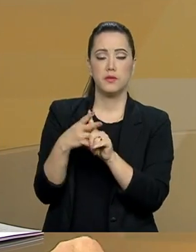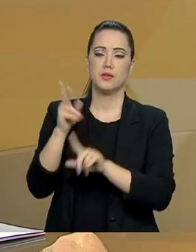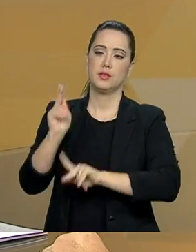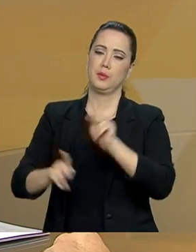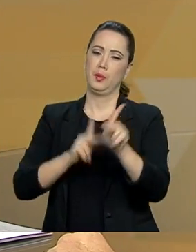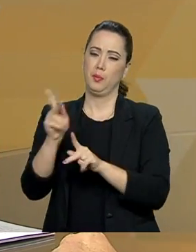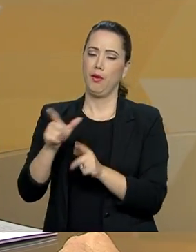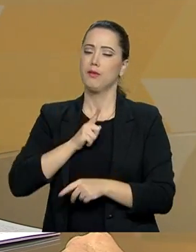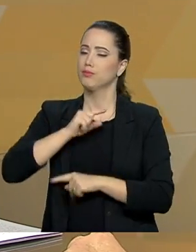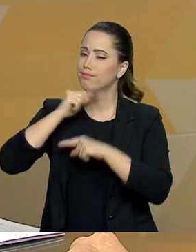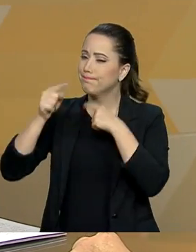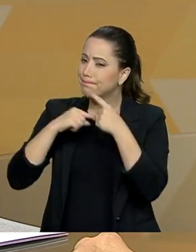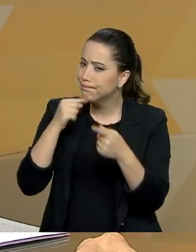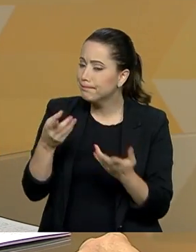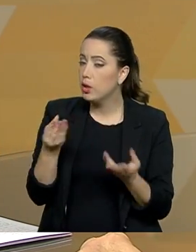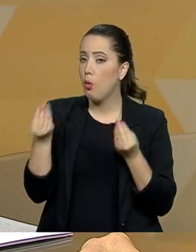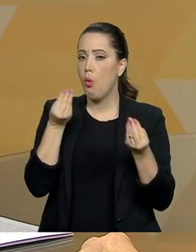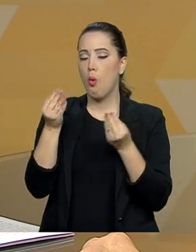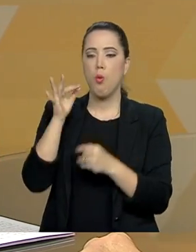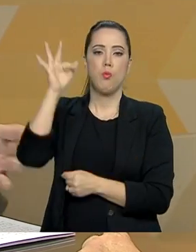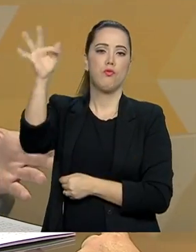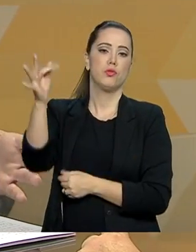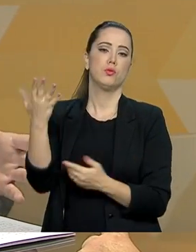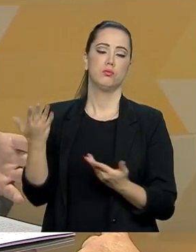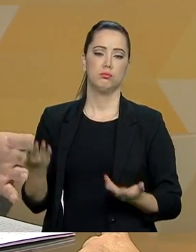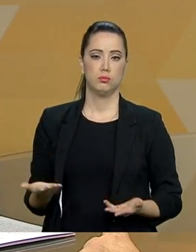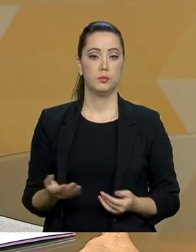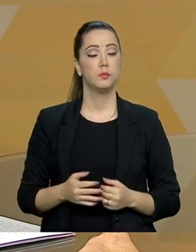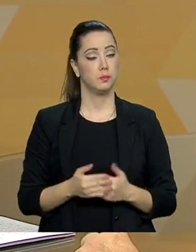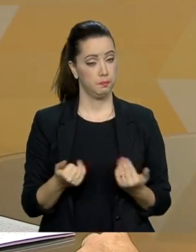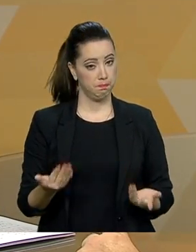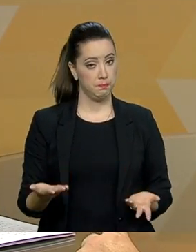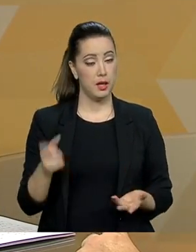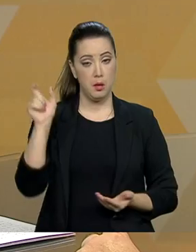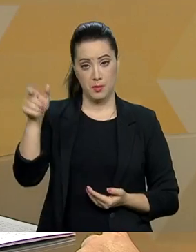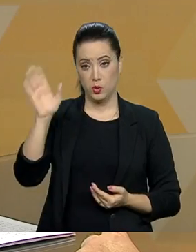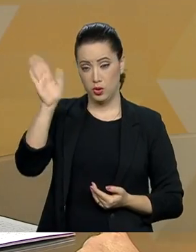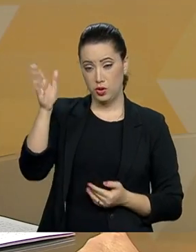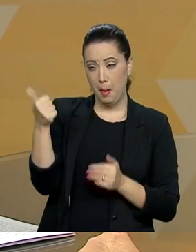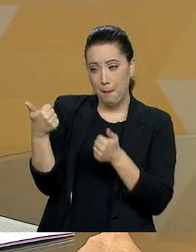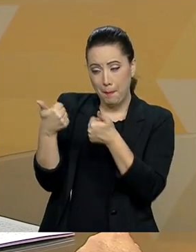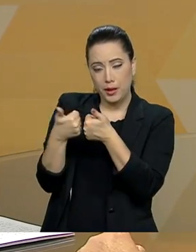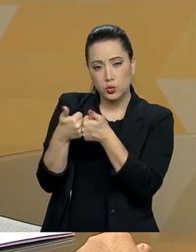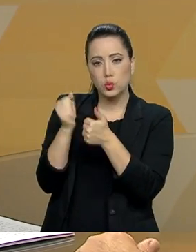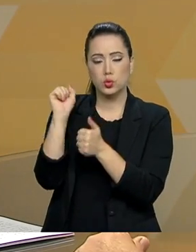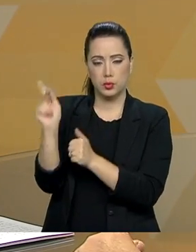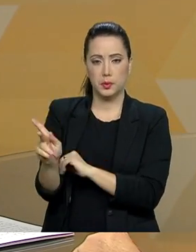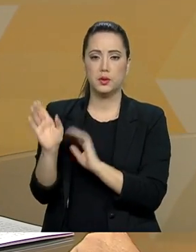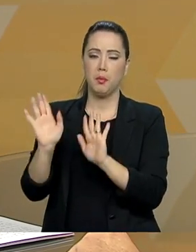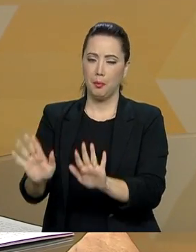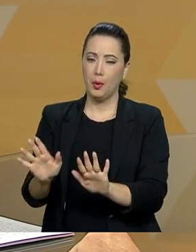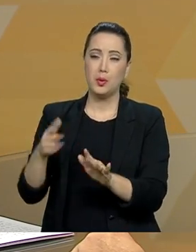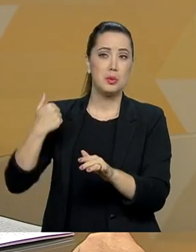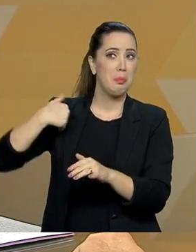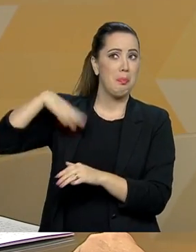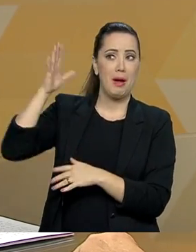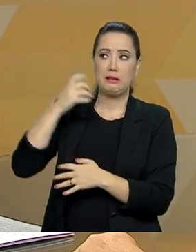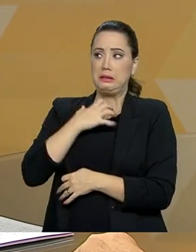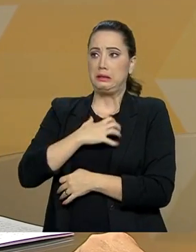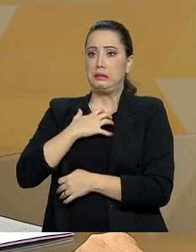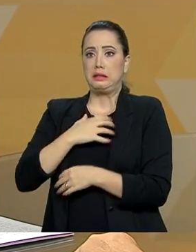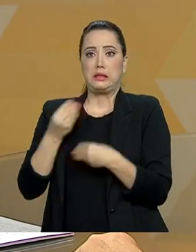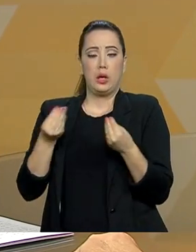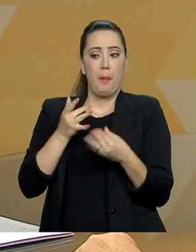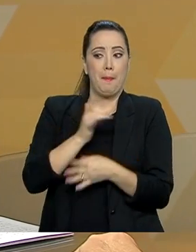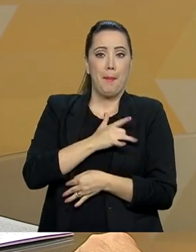a população ainda tem dúvidas sobre o que vai acontecer no futuro. E quem já está perto de se aposentar pode ficar ainda mais inseguro.